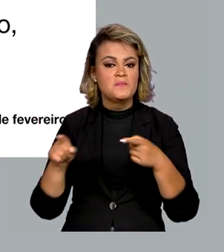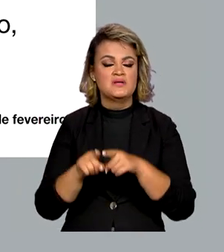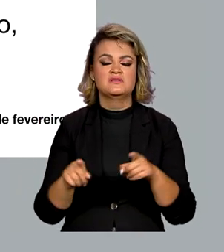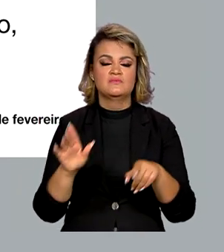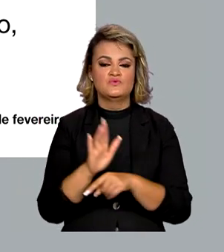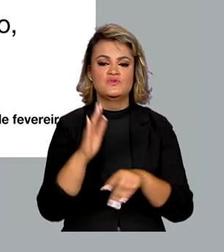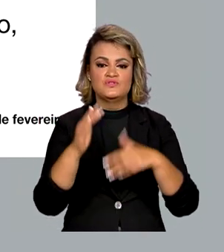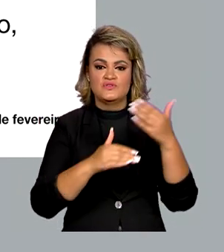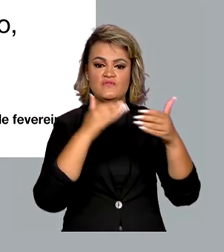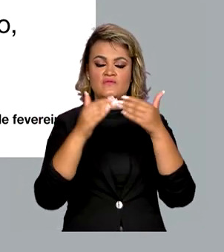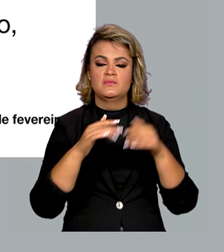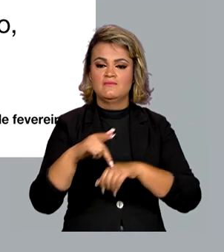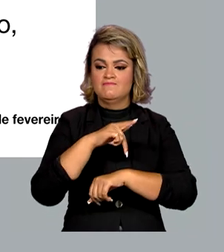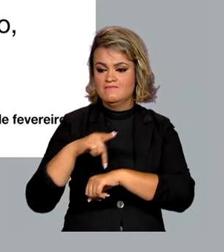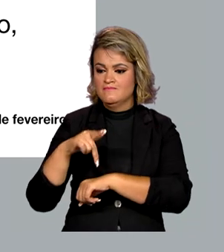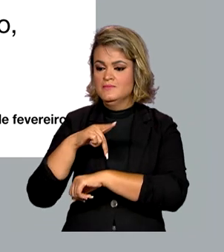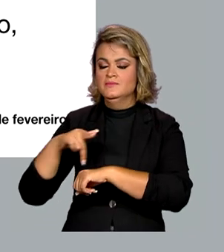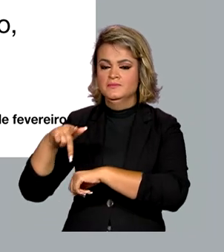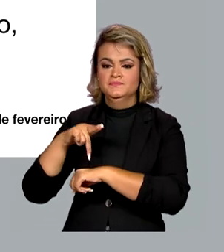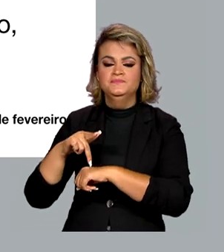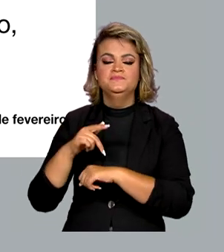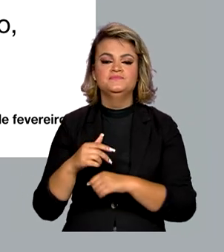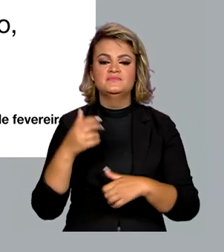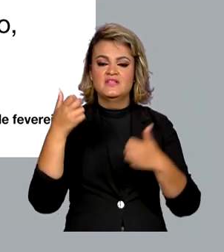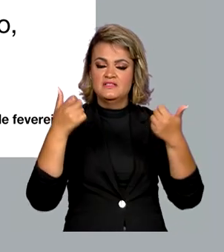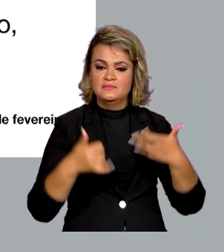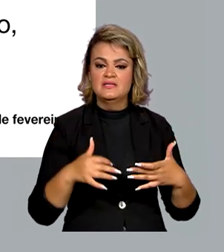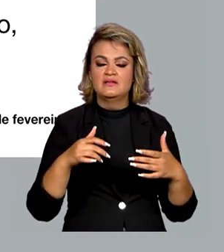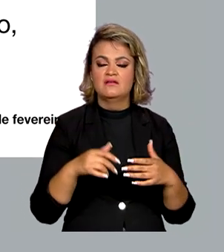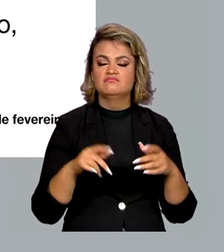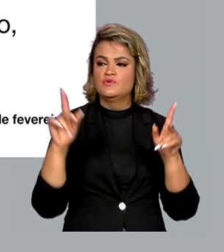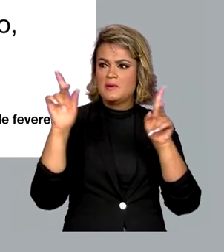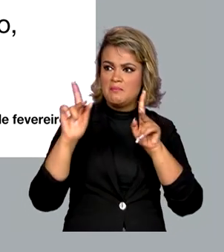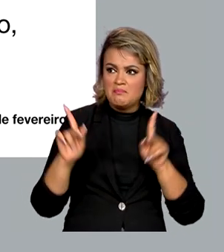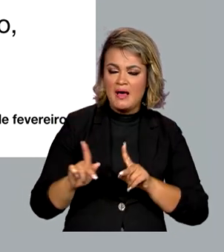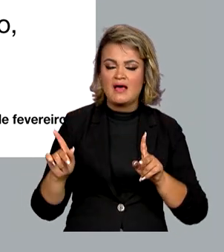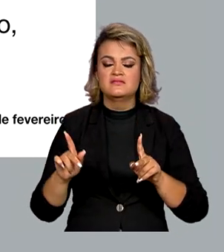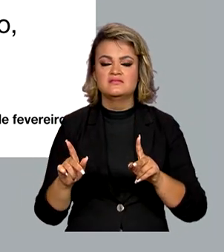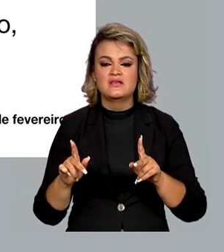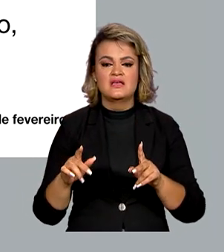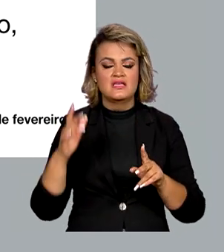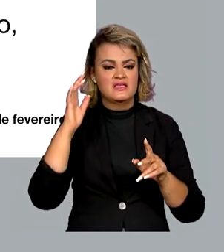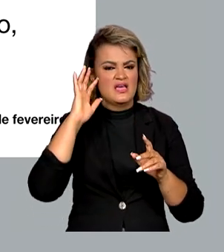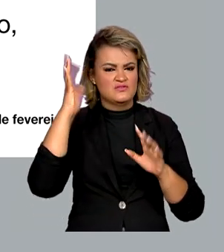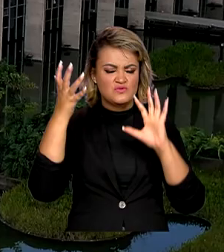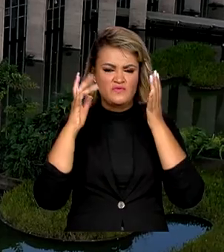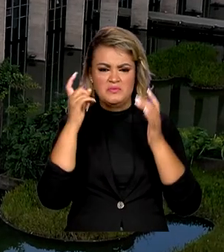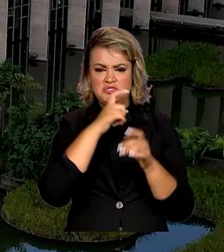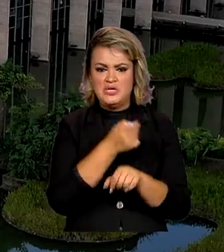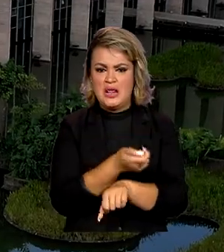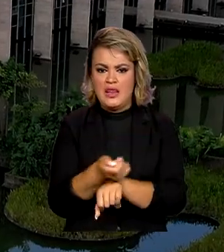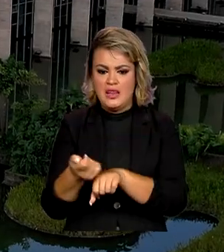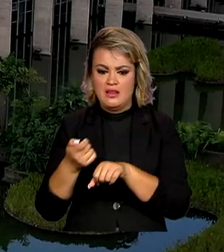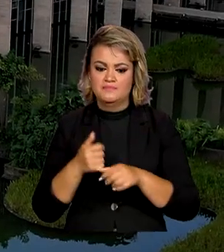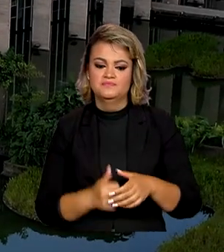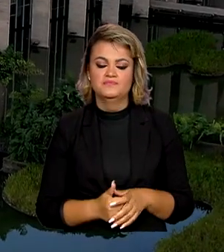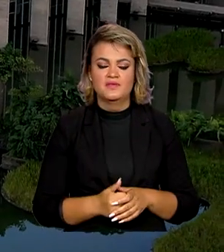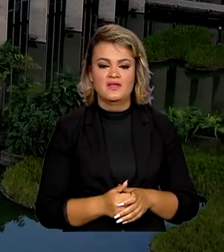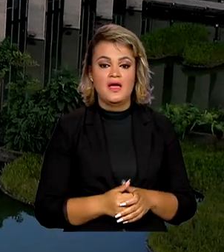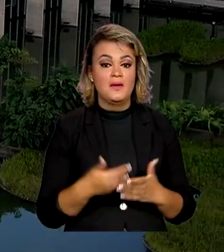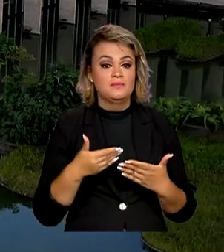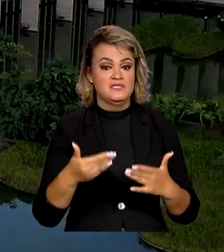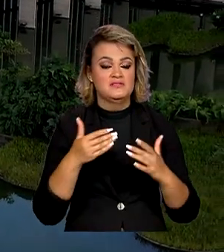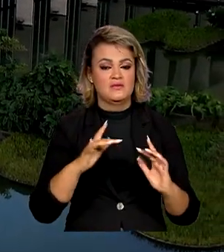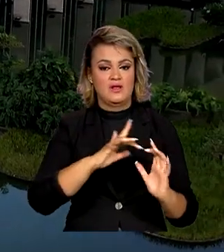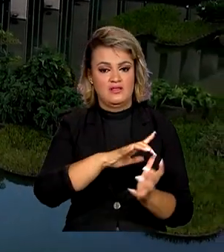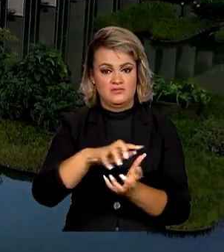crescimento entre nossos países e debater ações pela paz no mundo e contra as fake news. Segundo o Ministério das